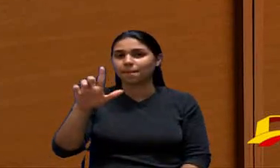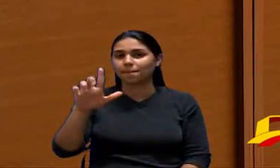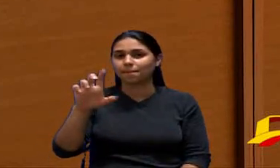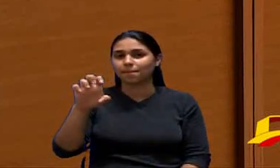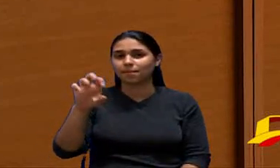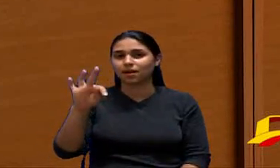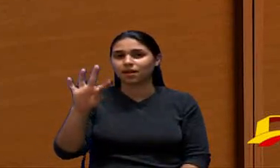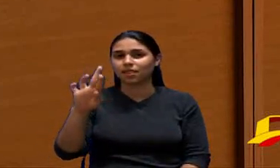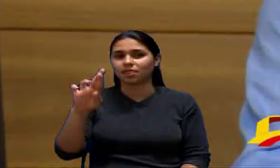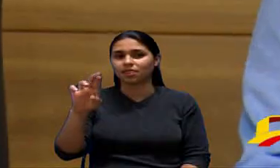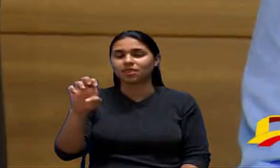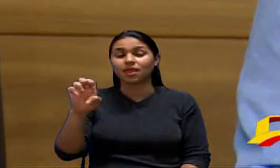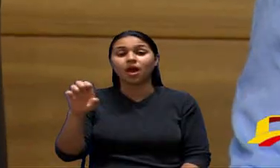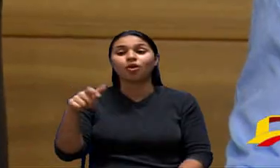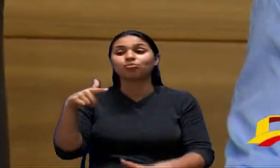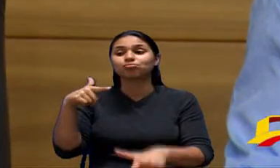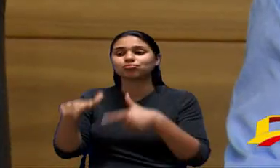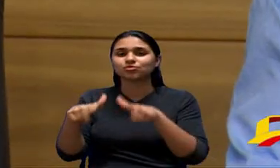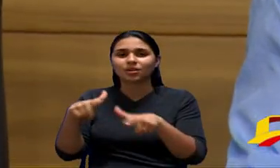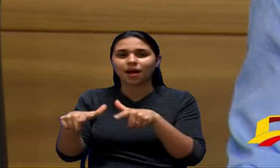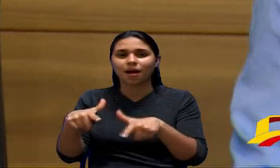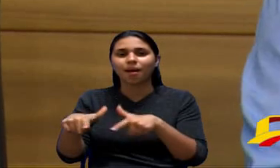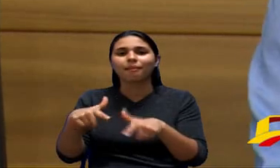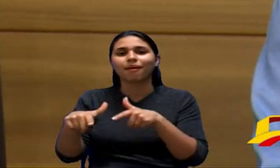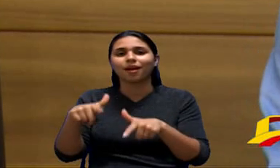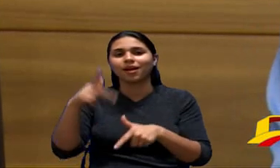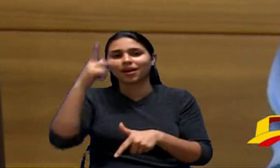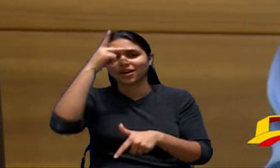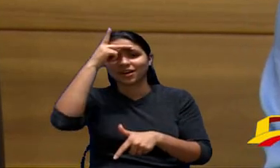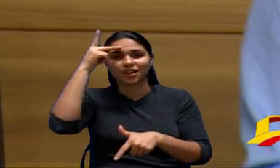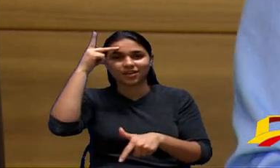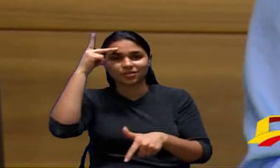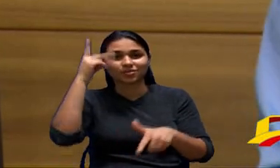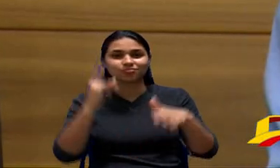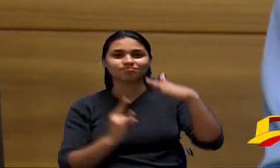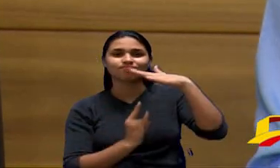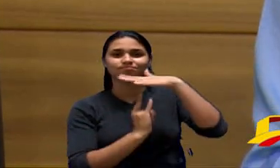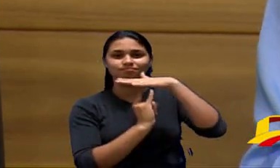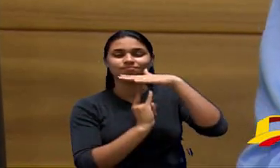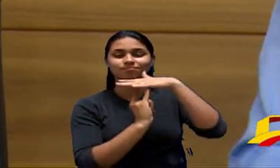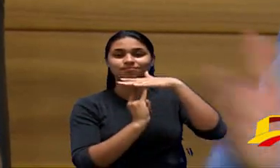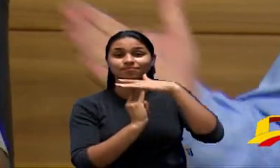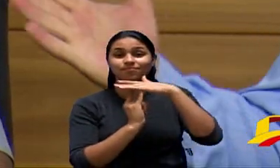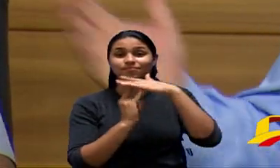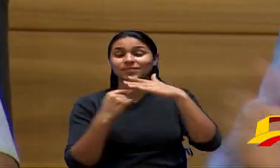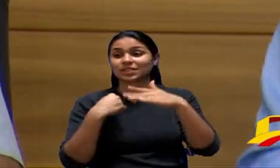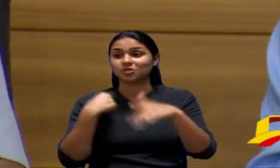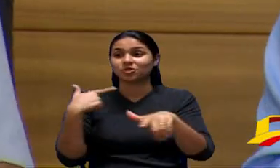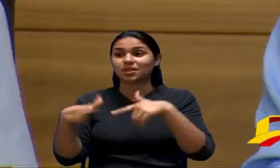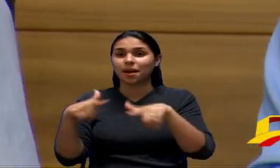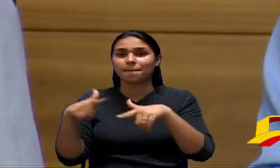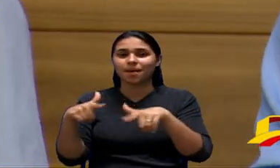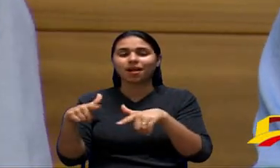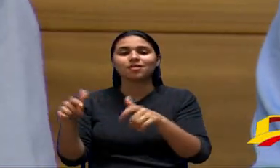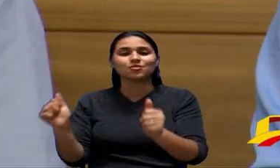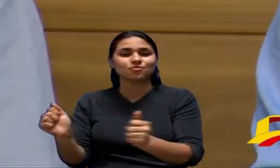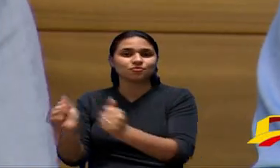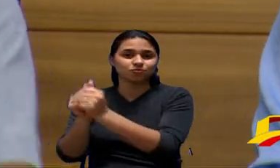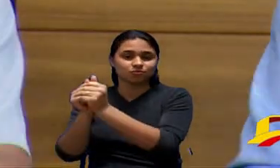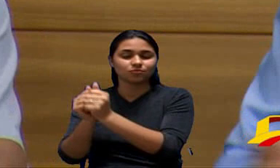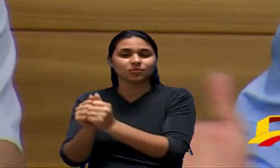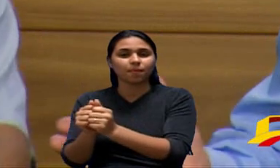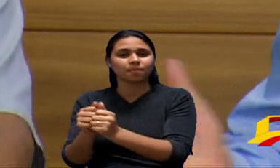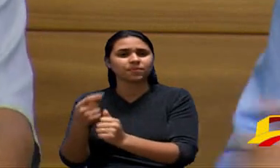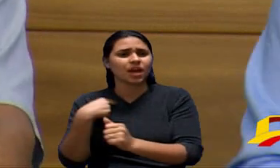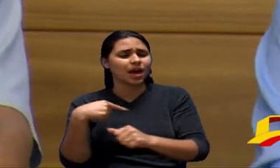já tive a oportunidade também de trabalhar num posto onde ele já dirigiu ali fazendo um trabalho eu estava recordando aqui conversando com o